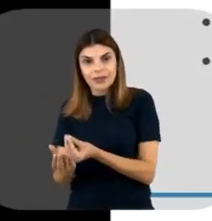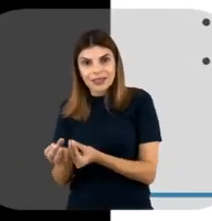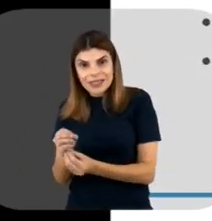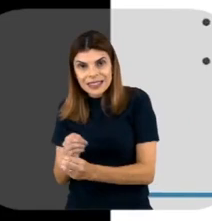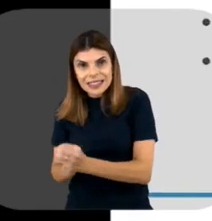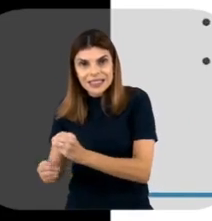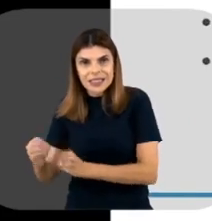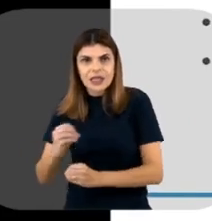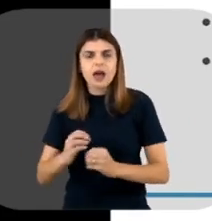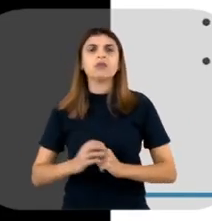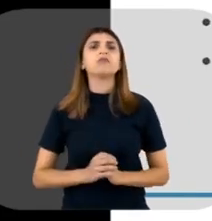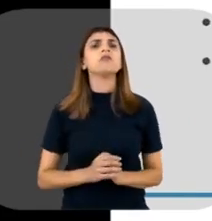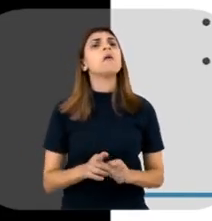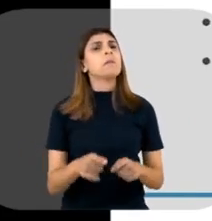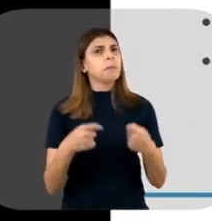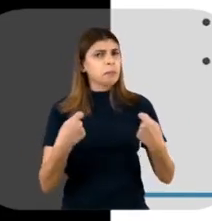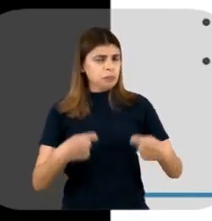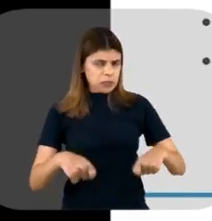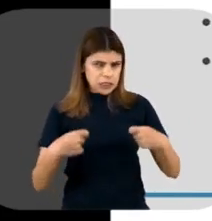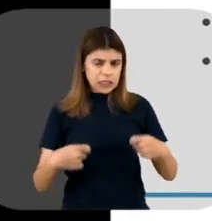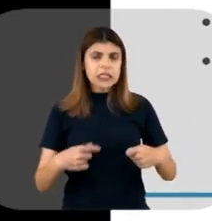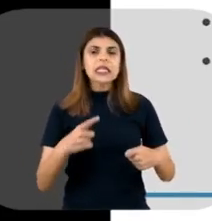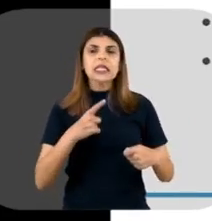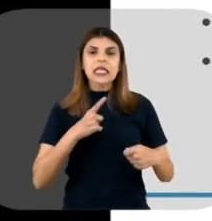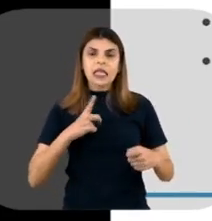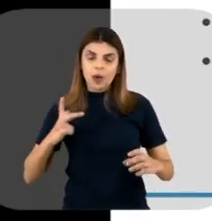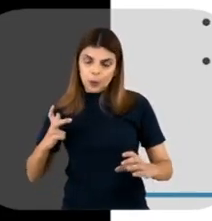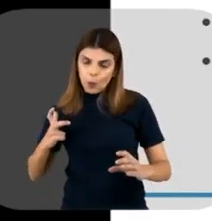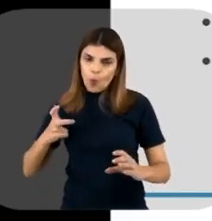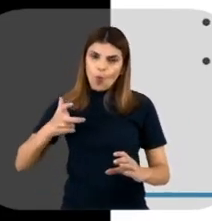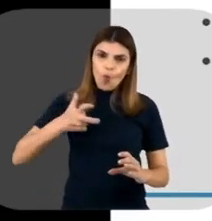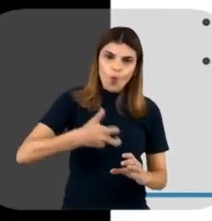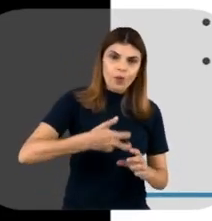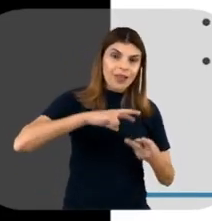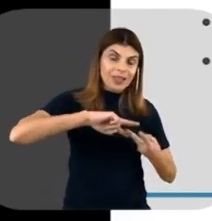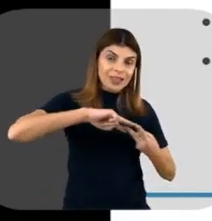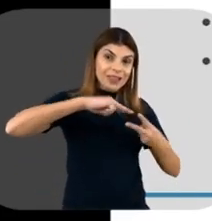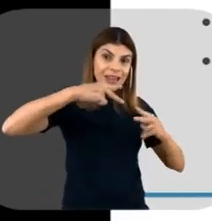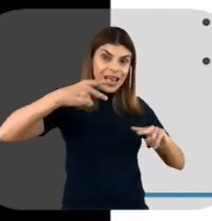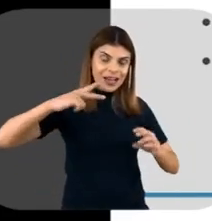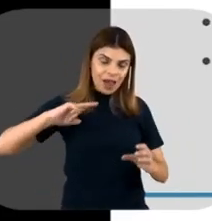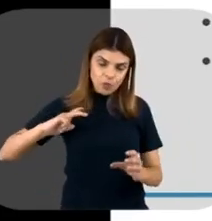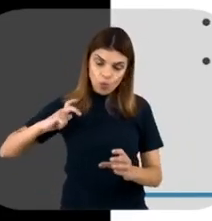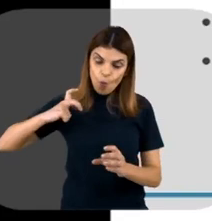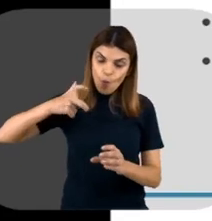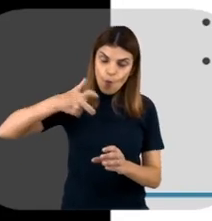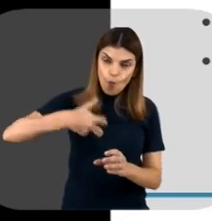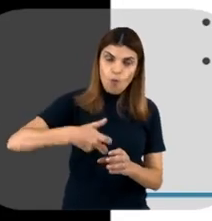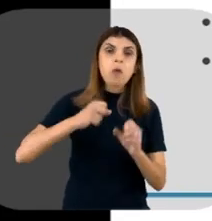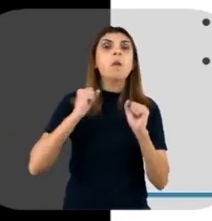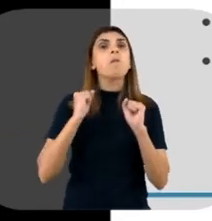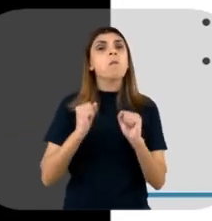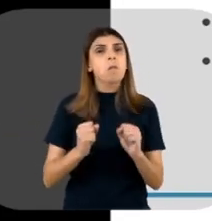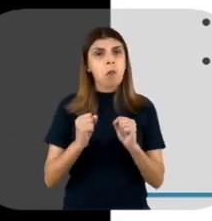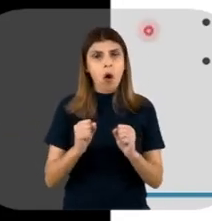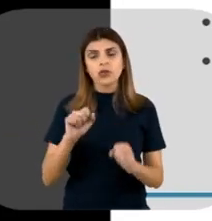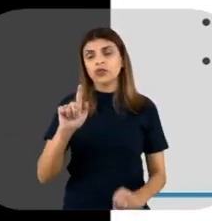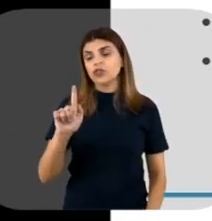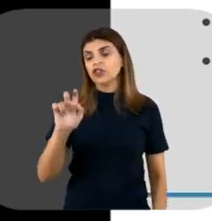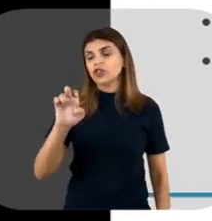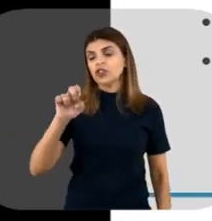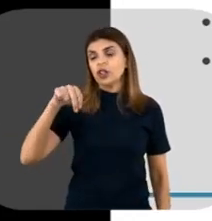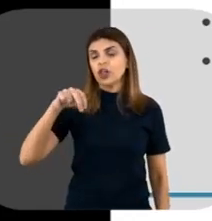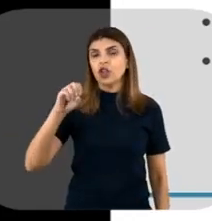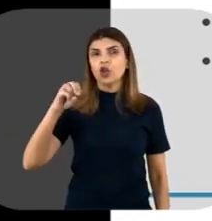Além do plasmídeo, você precisa de um inserto, né? Um DNA inserto que pode ser um DNA genômico,